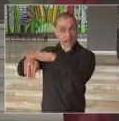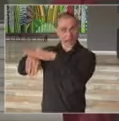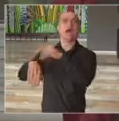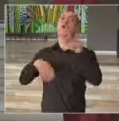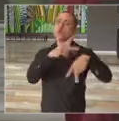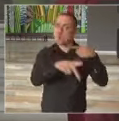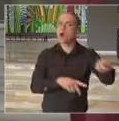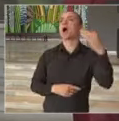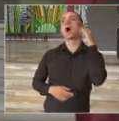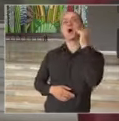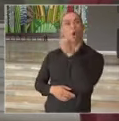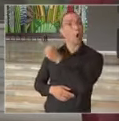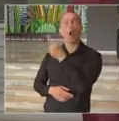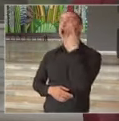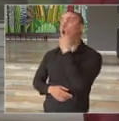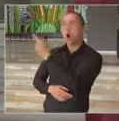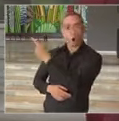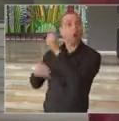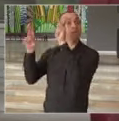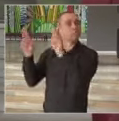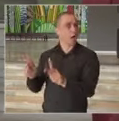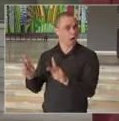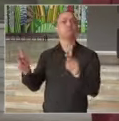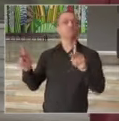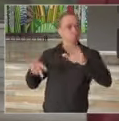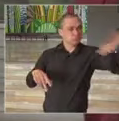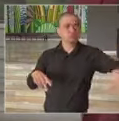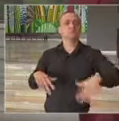e respeitará.